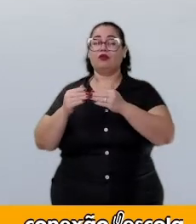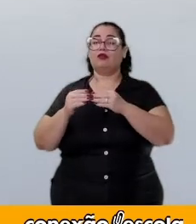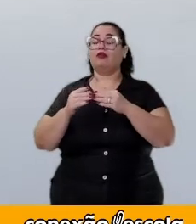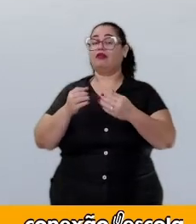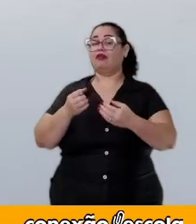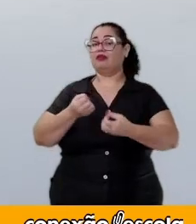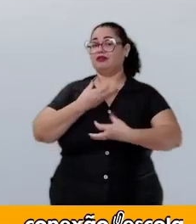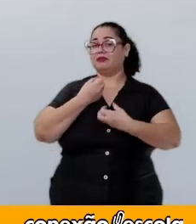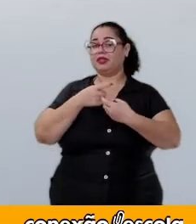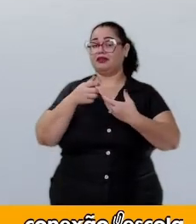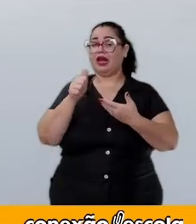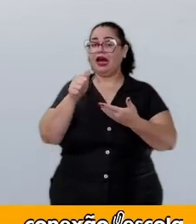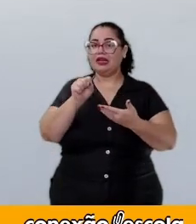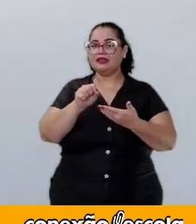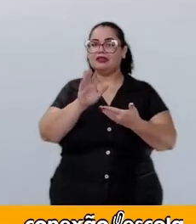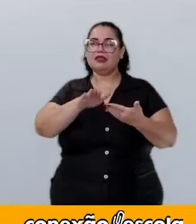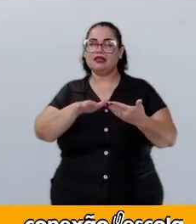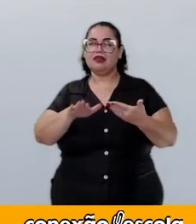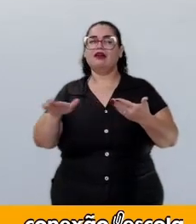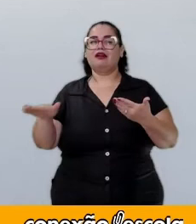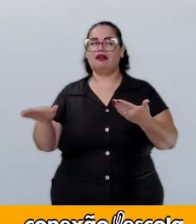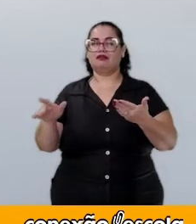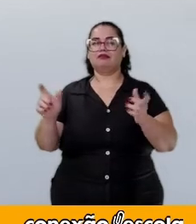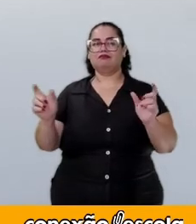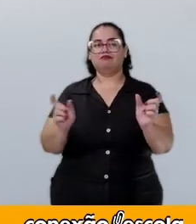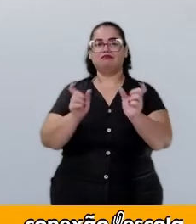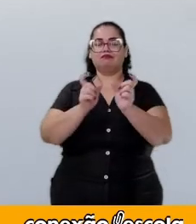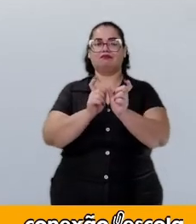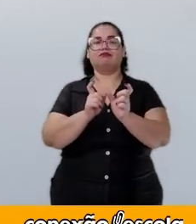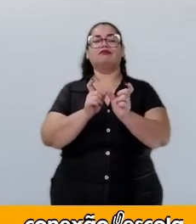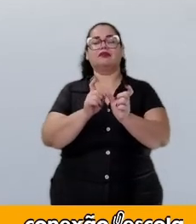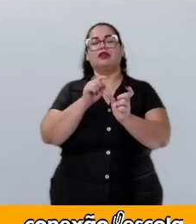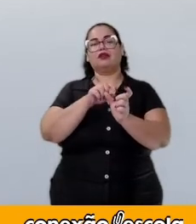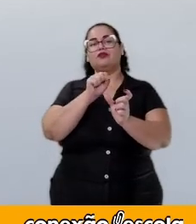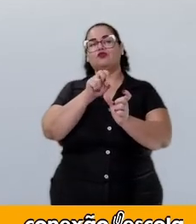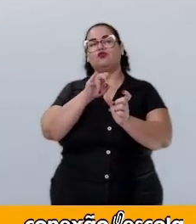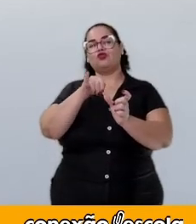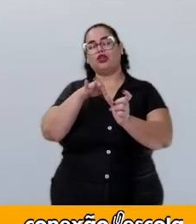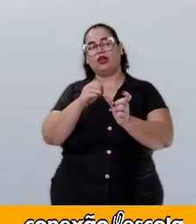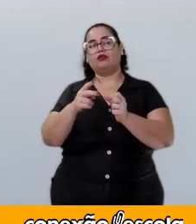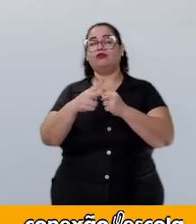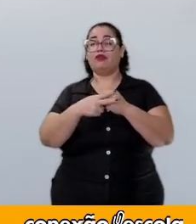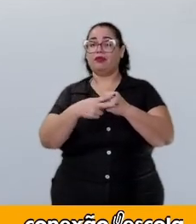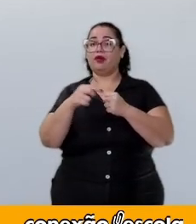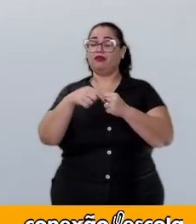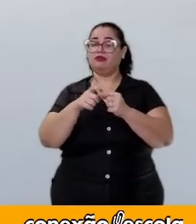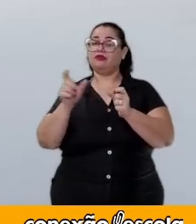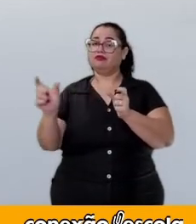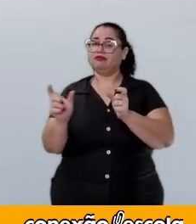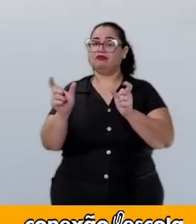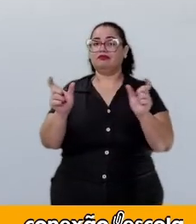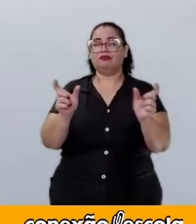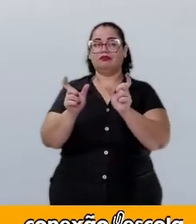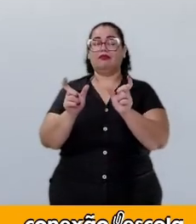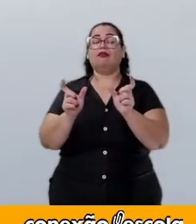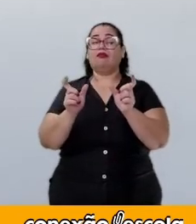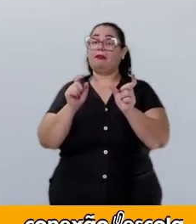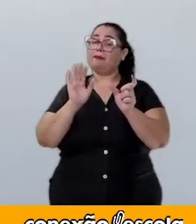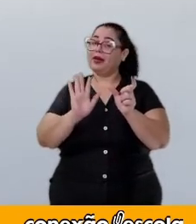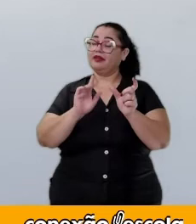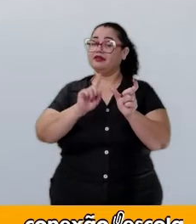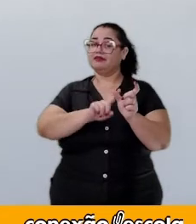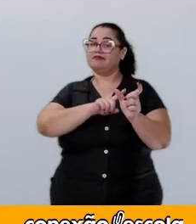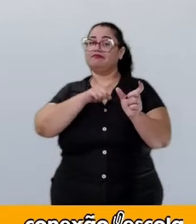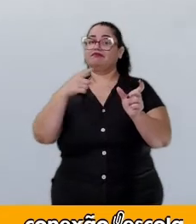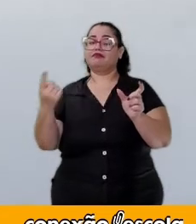expressão às crianças, uma vez que essa funciona como um sujeito dessa forma verbal e vai aparecer só mais à frente,